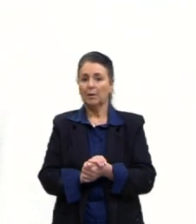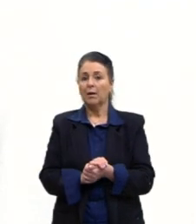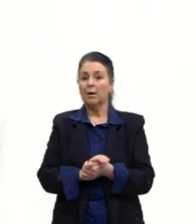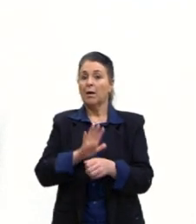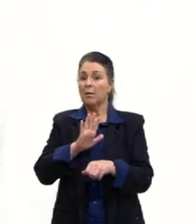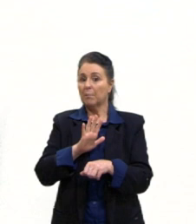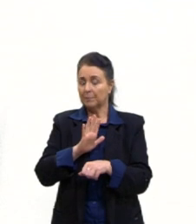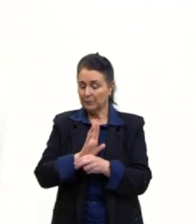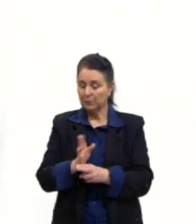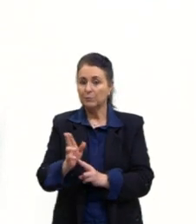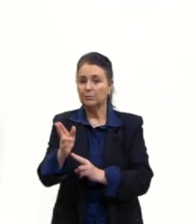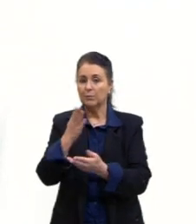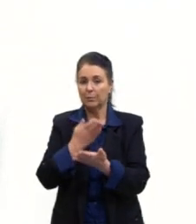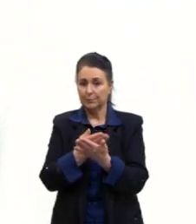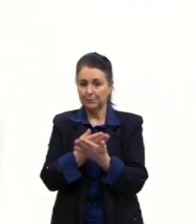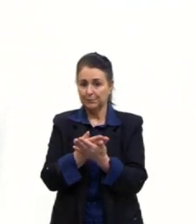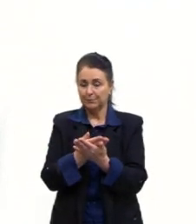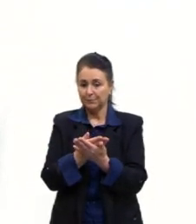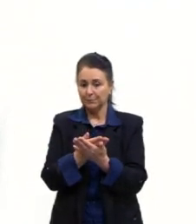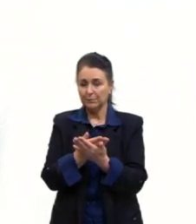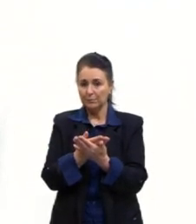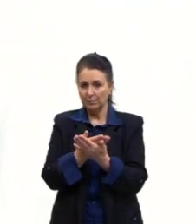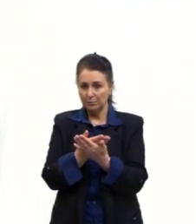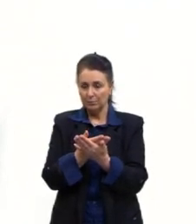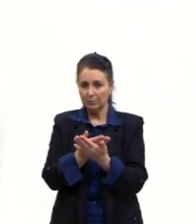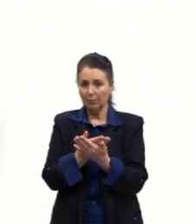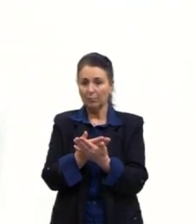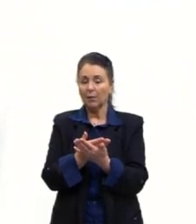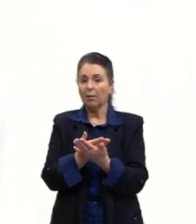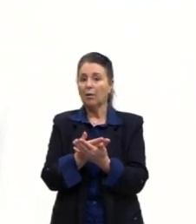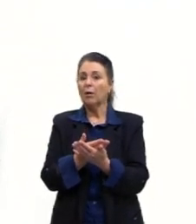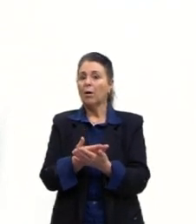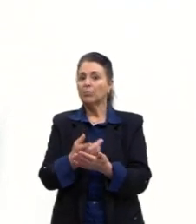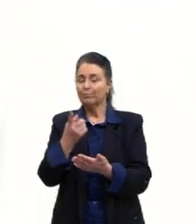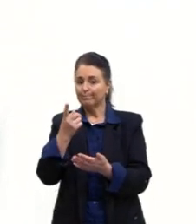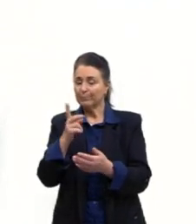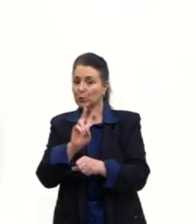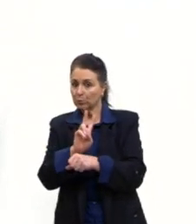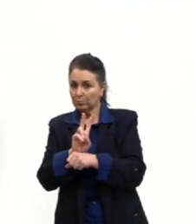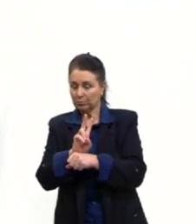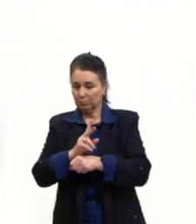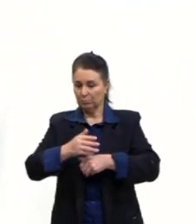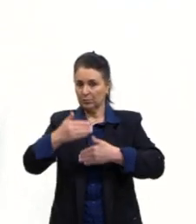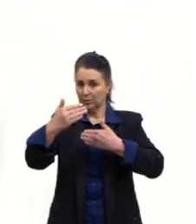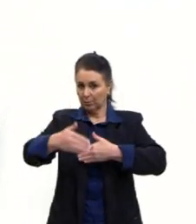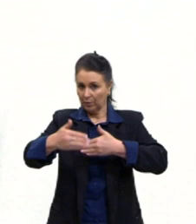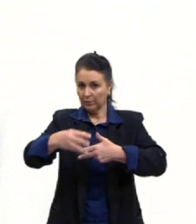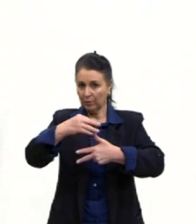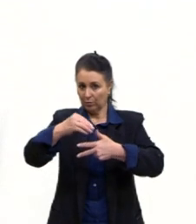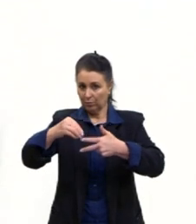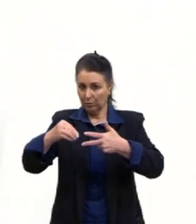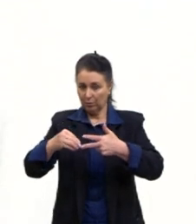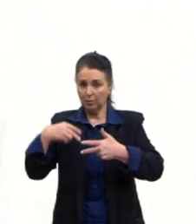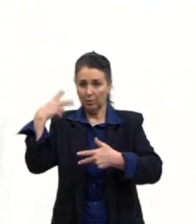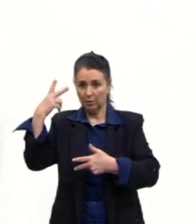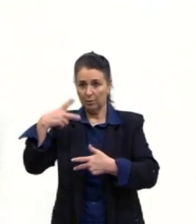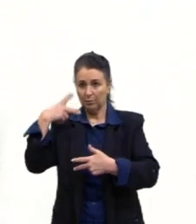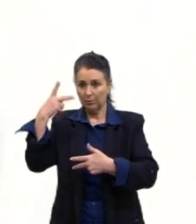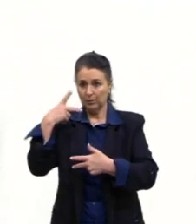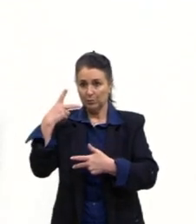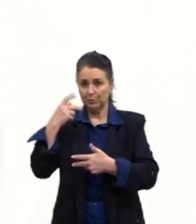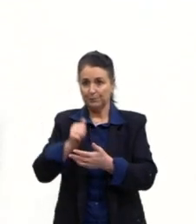passar mais um aqui. E aí, seguidamente, cai na nossa provinha essa política de filho único, tá?